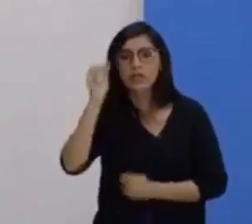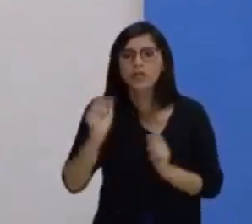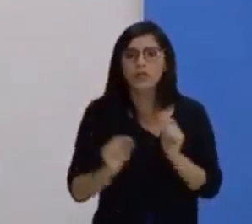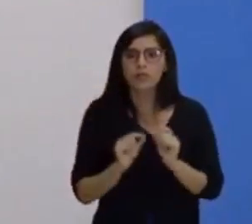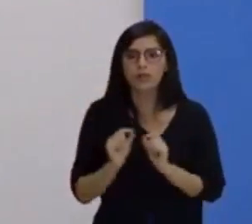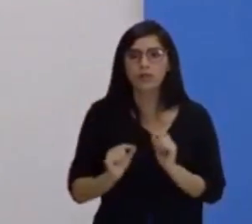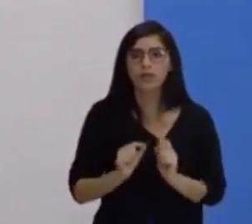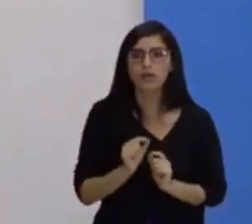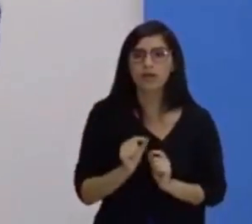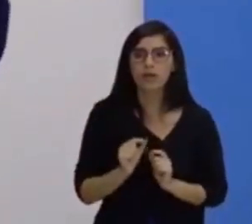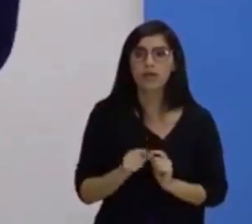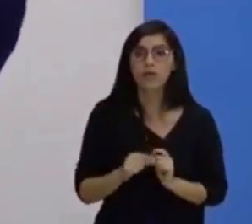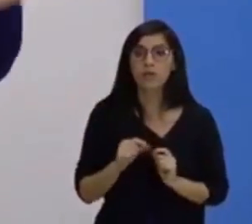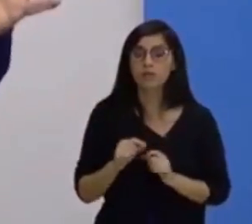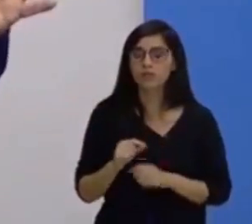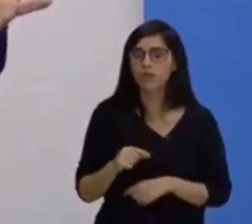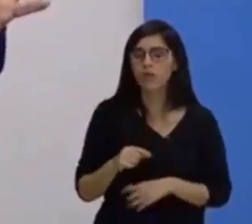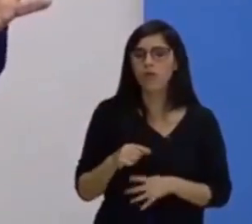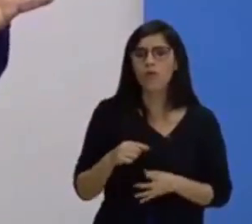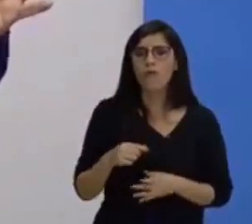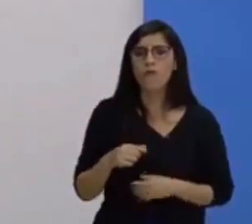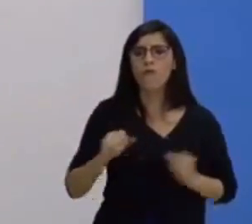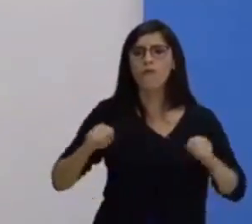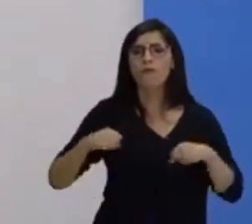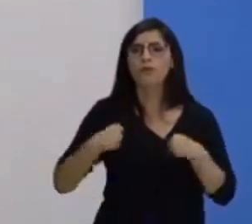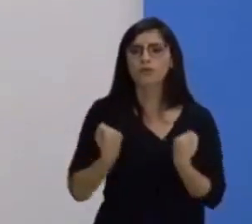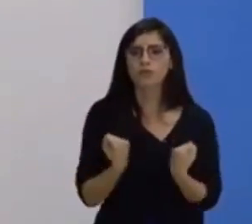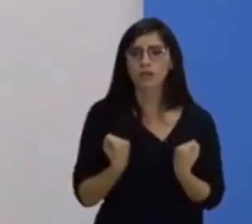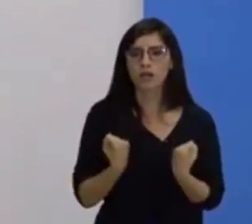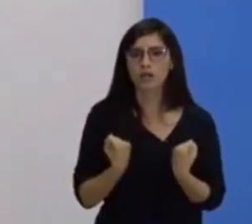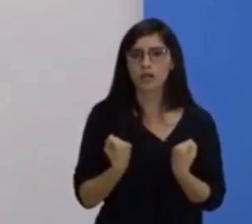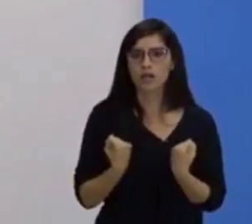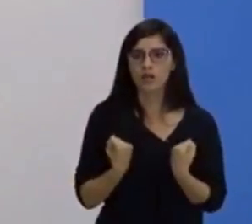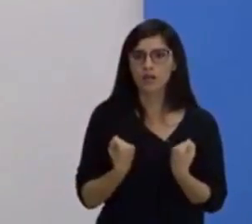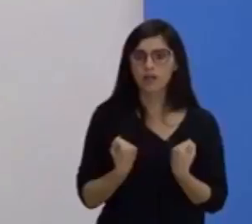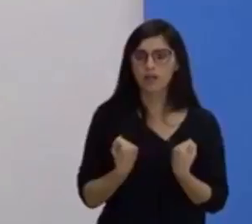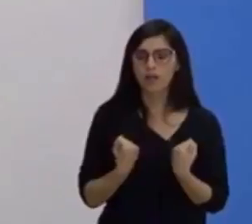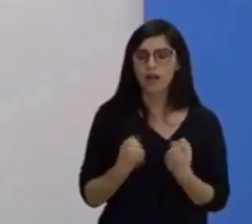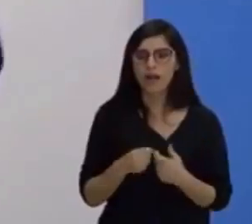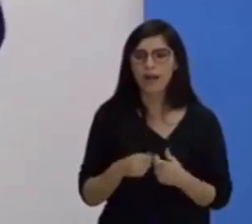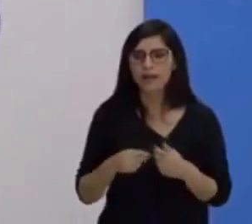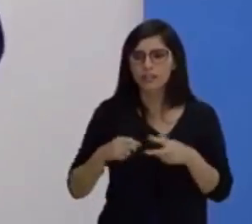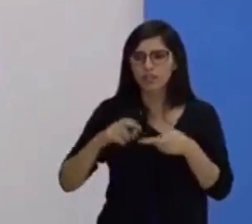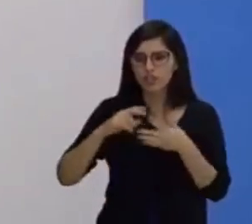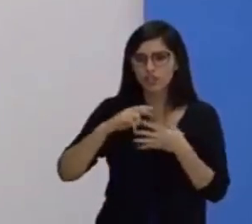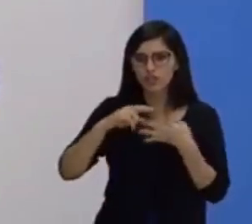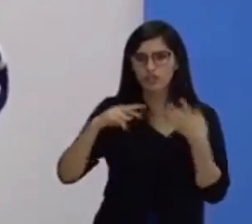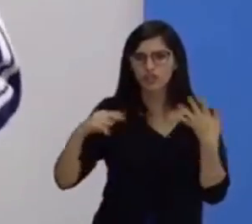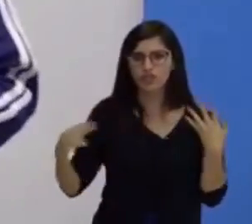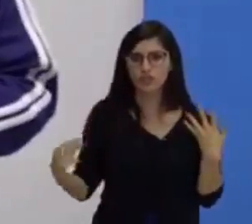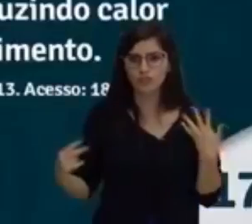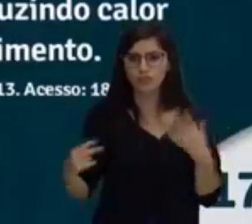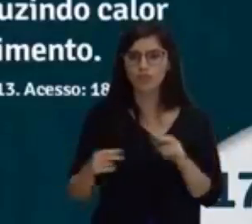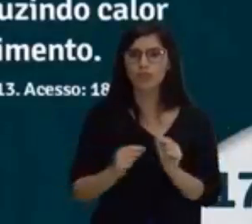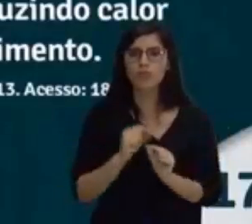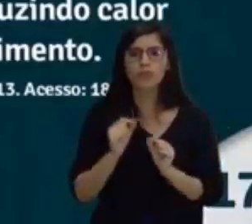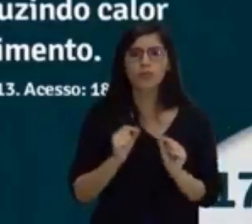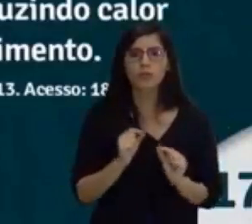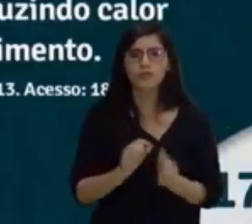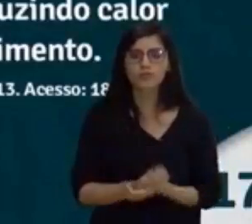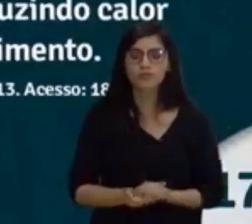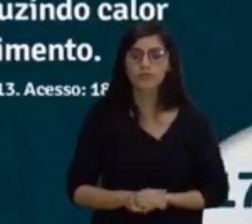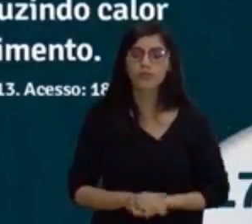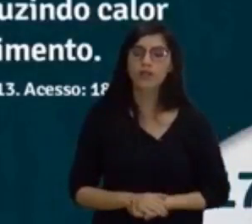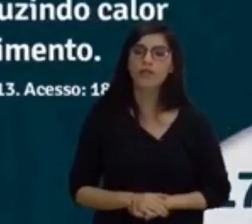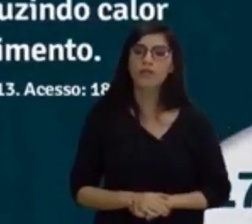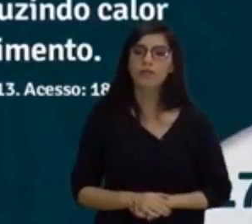coisas. O que são forças? Elas estão classificadas como? Que tipo? Como é que ocorre? Então, vamos lá. Vamos para a tela para poder